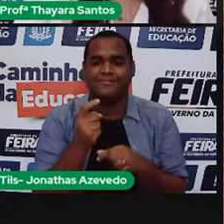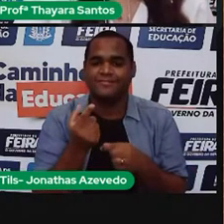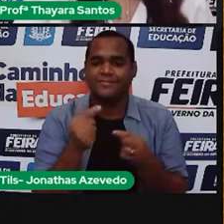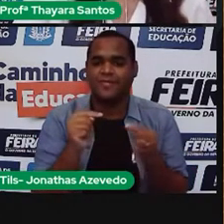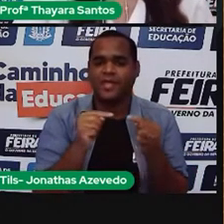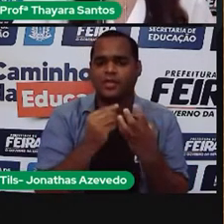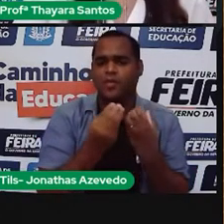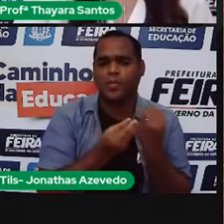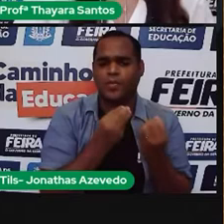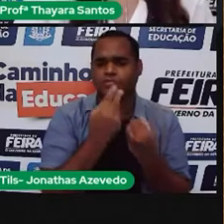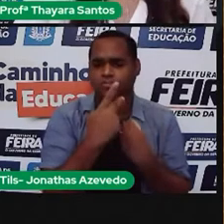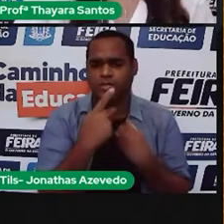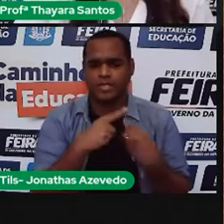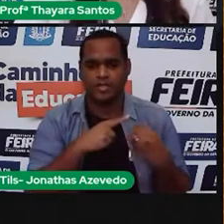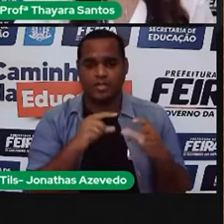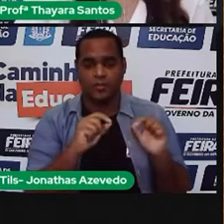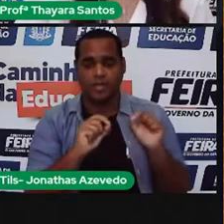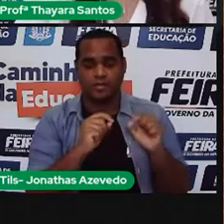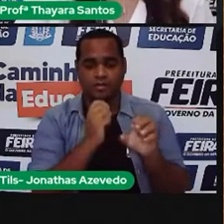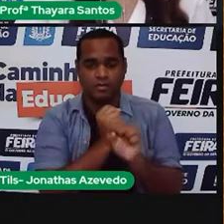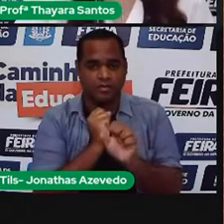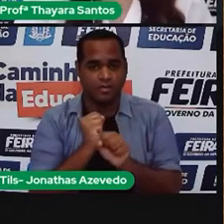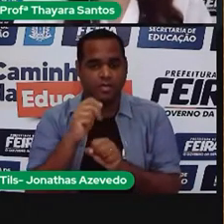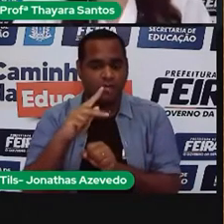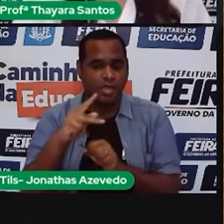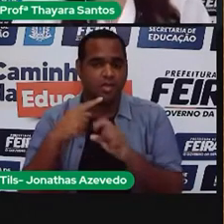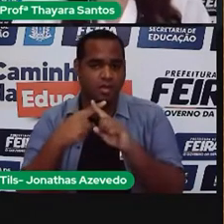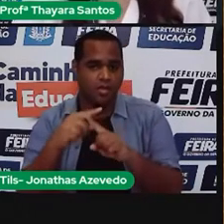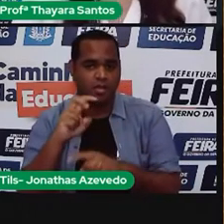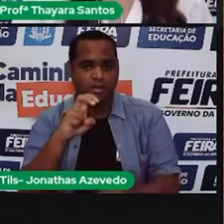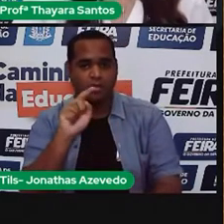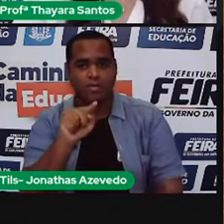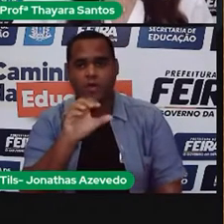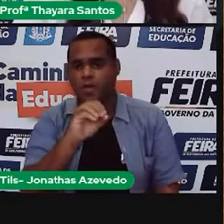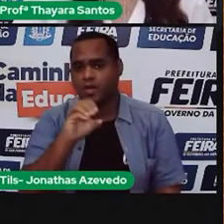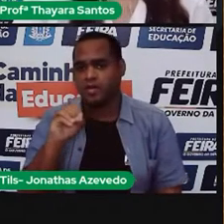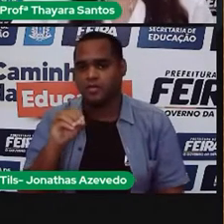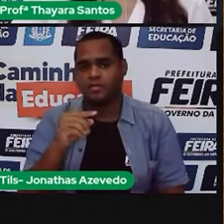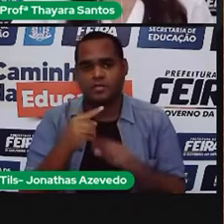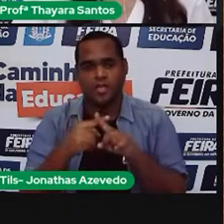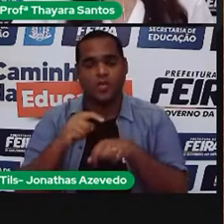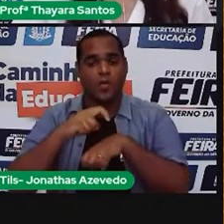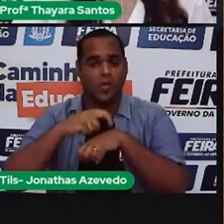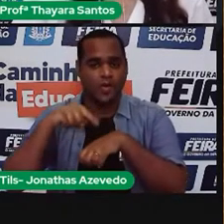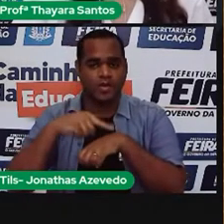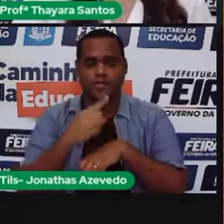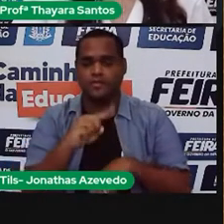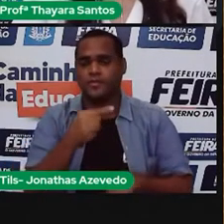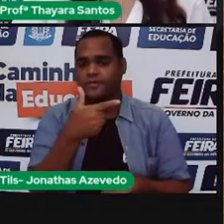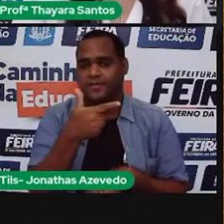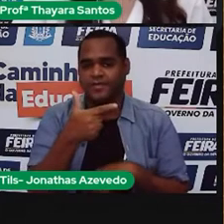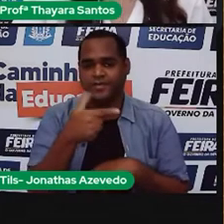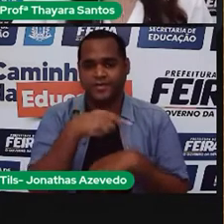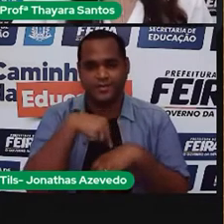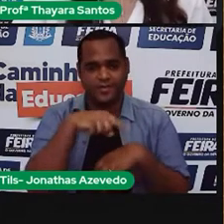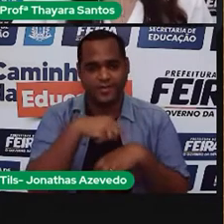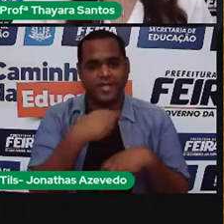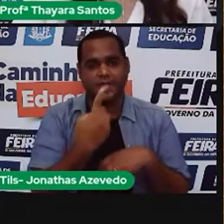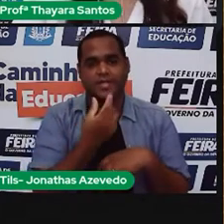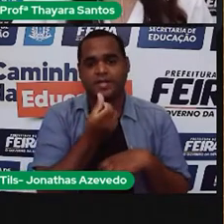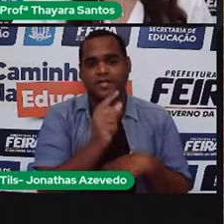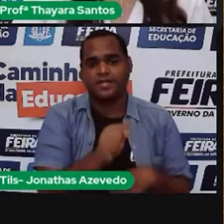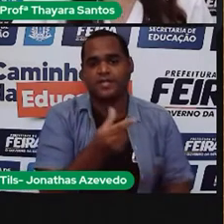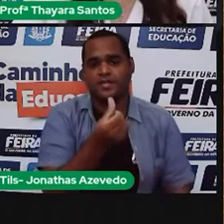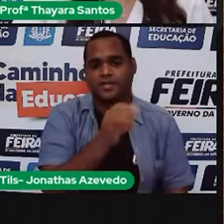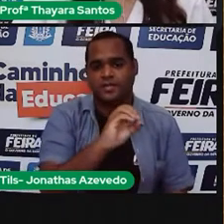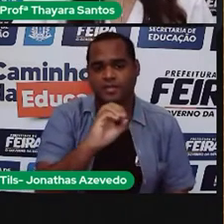daquele equipamento? A gente calculou a potência dele, que é o 5.500, pelo tempo de uso, que é 1,2 horas. Aí a gente chegou nesse